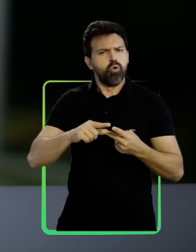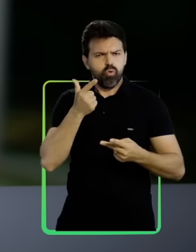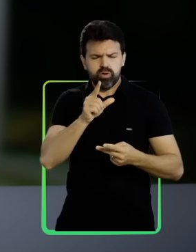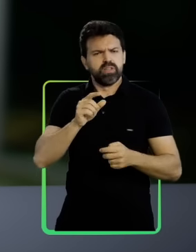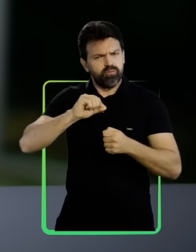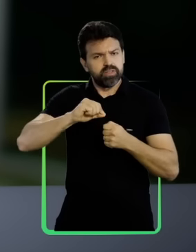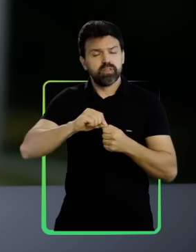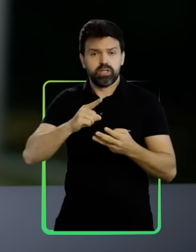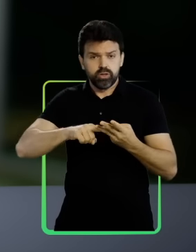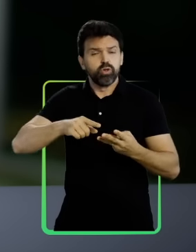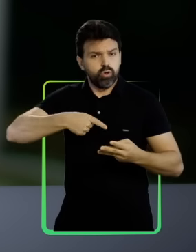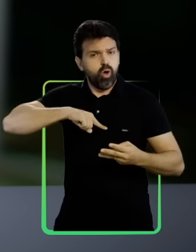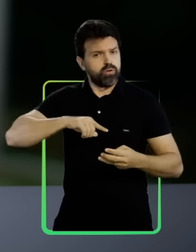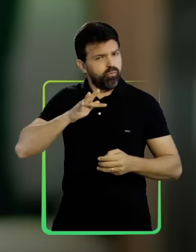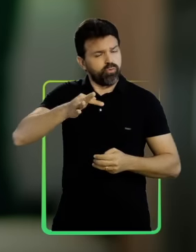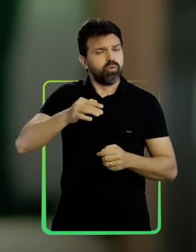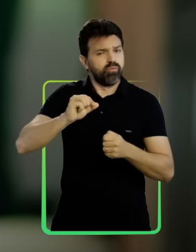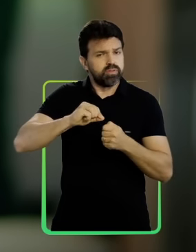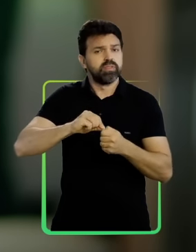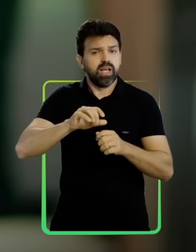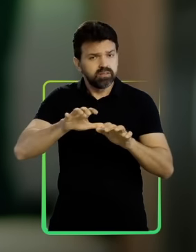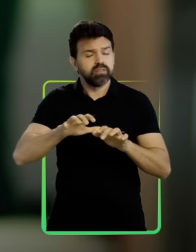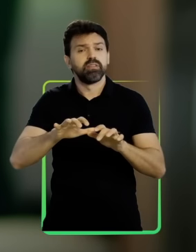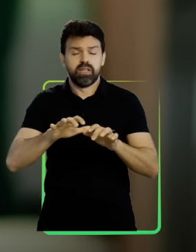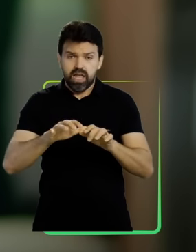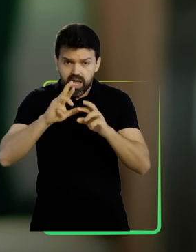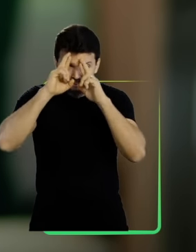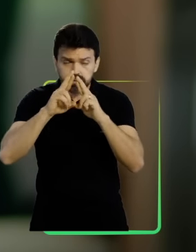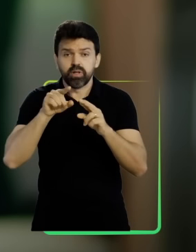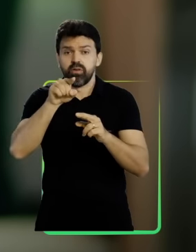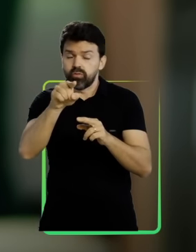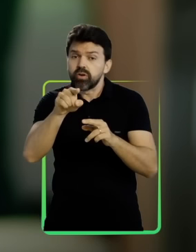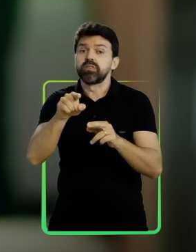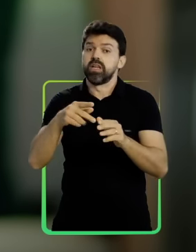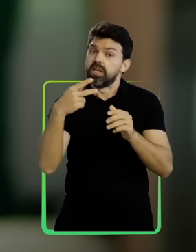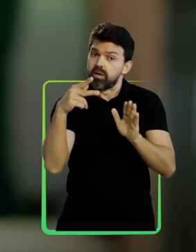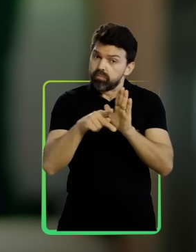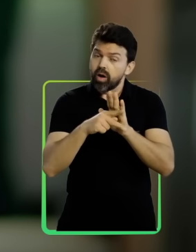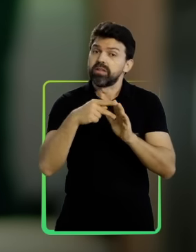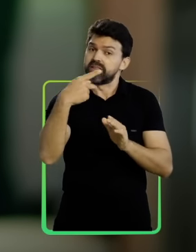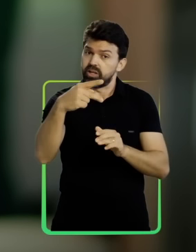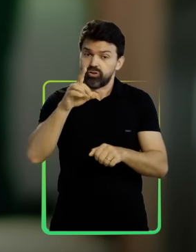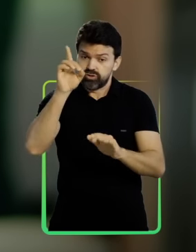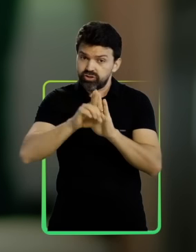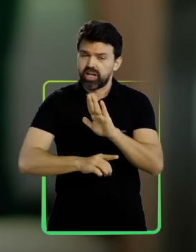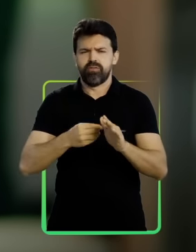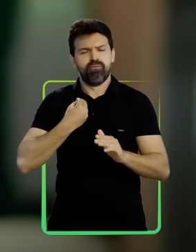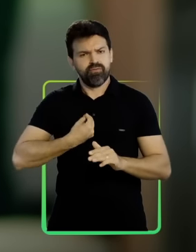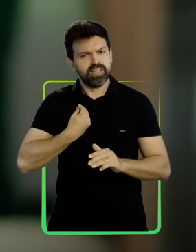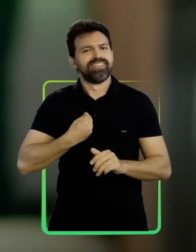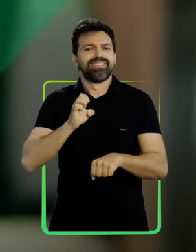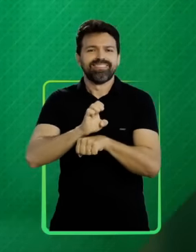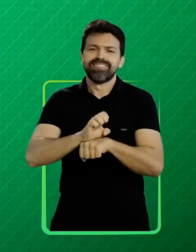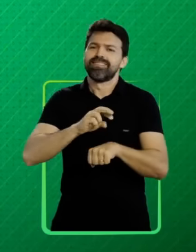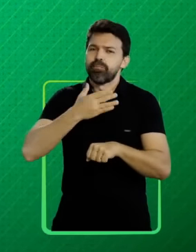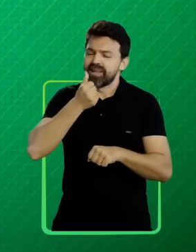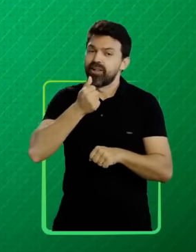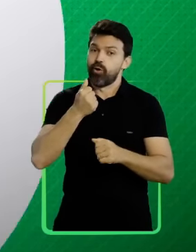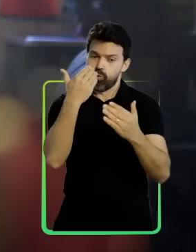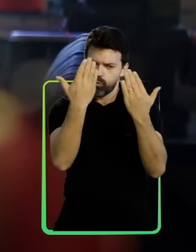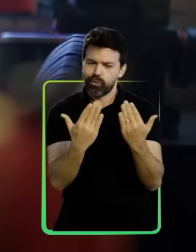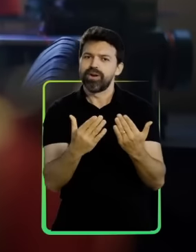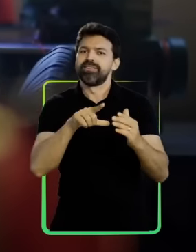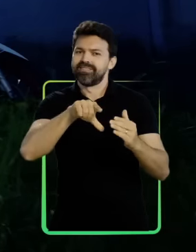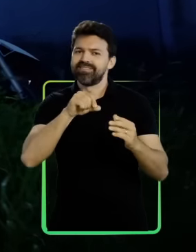fazer. E nós vamos fazer. Respeitando você e o seu direito de viver em um estado melhor. Quem